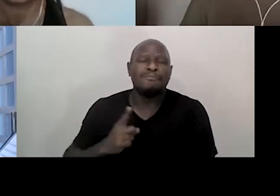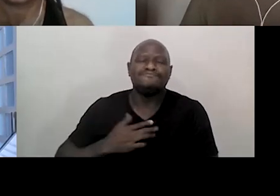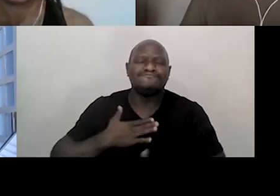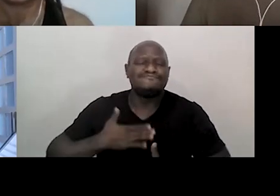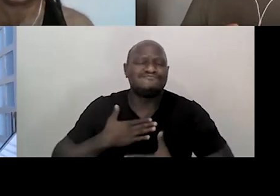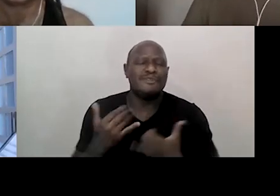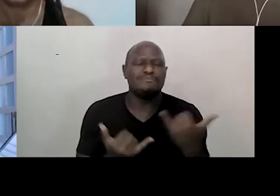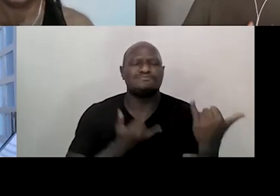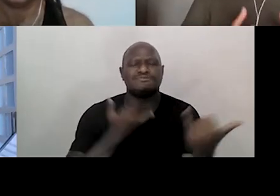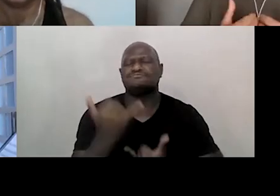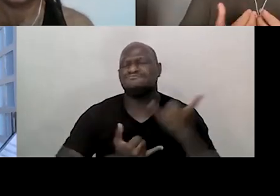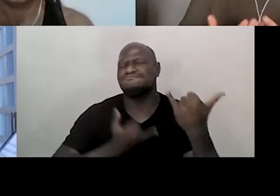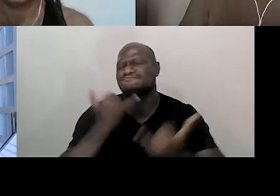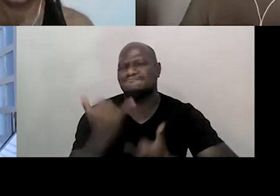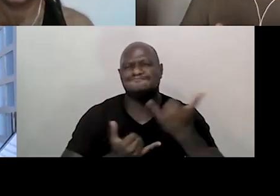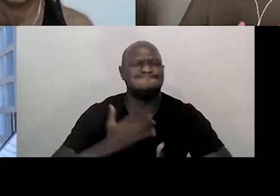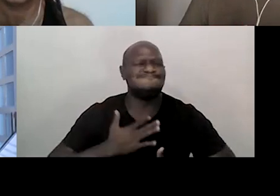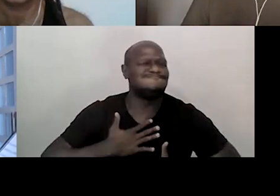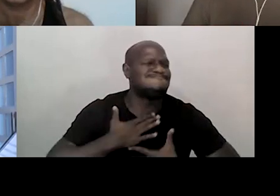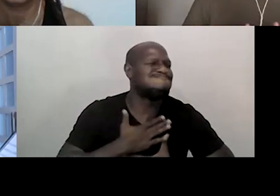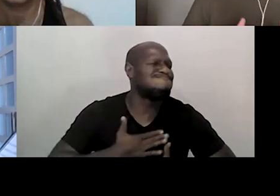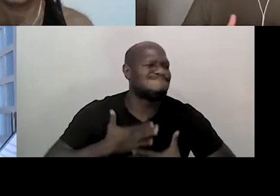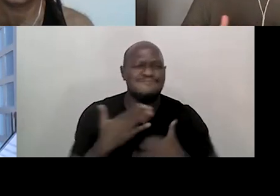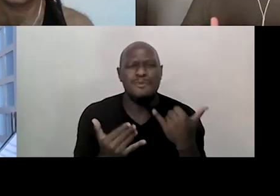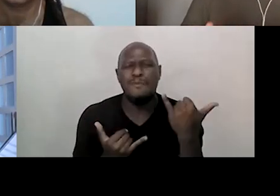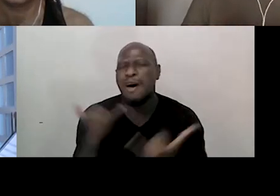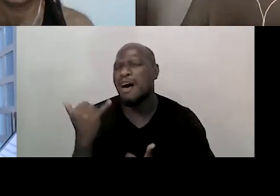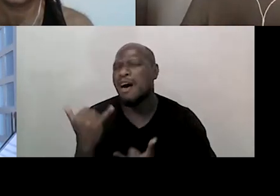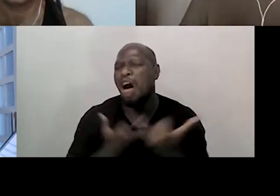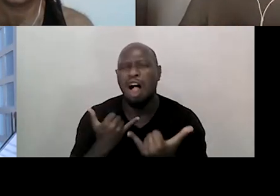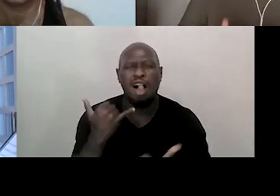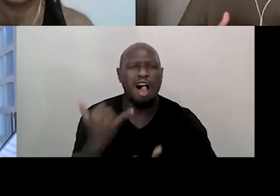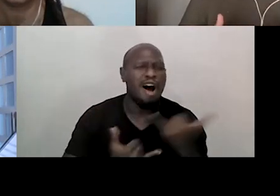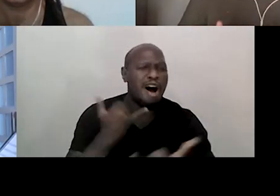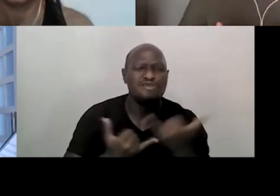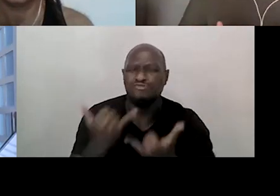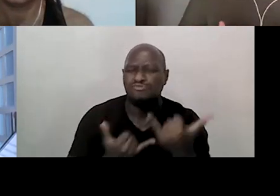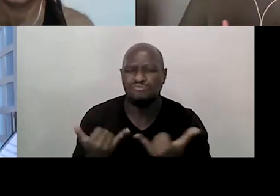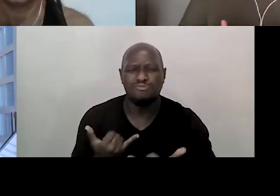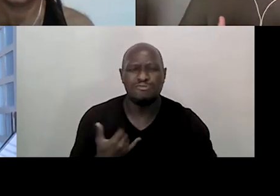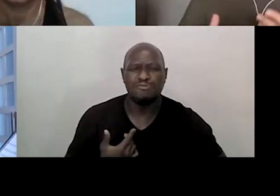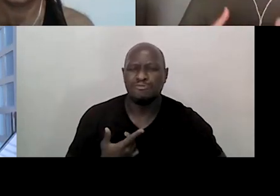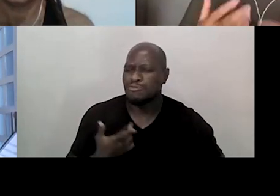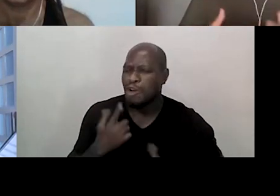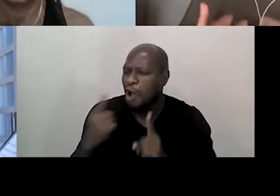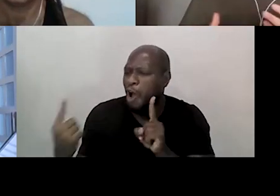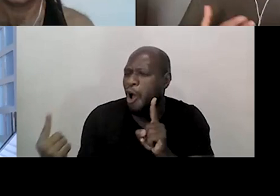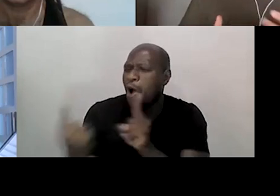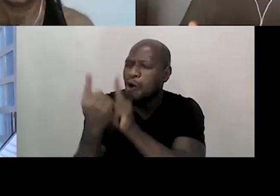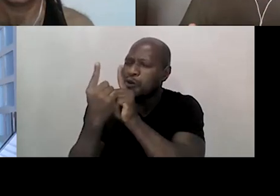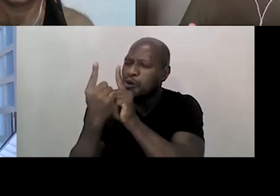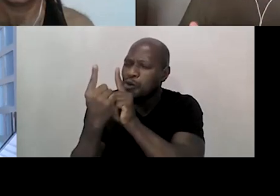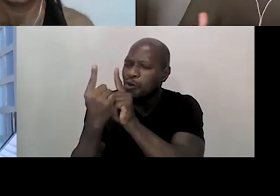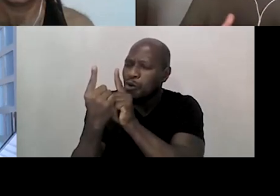brincadeira, o prazer por brincar, o prazer pelo jogo, o prazer pelo encontro e por descobrir